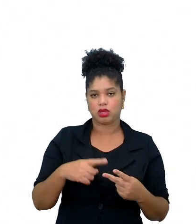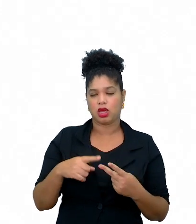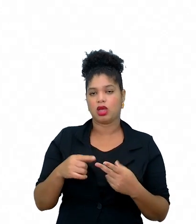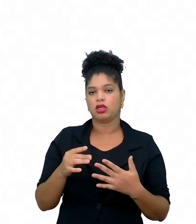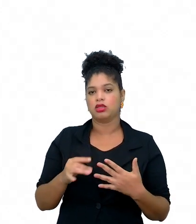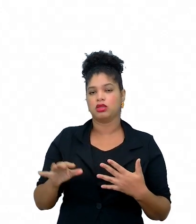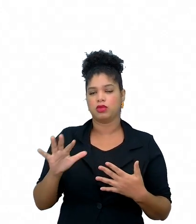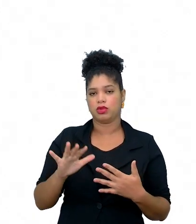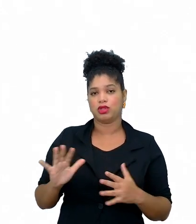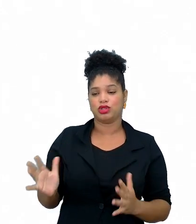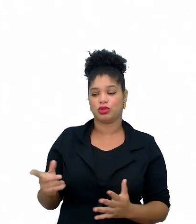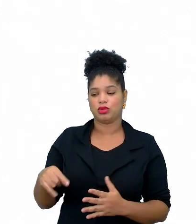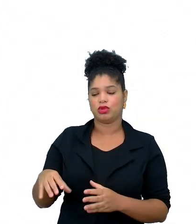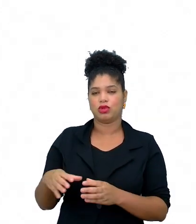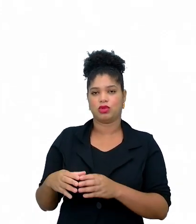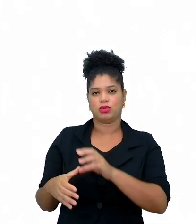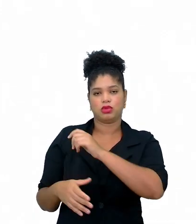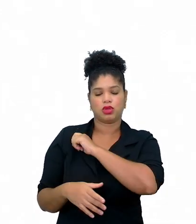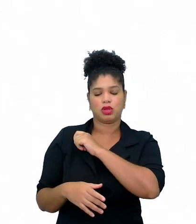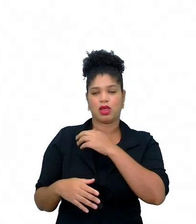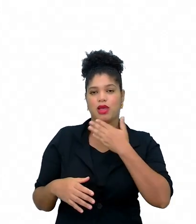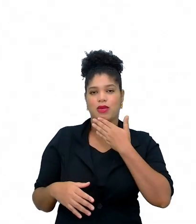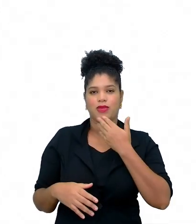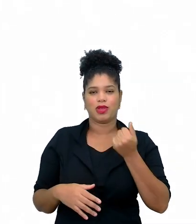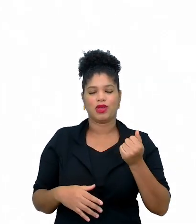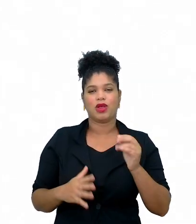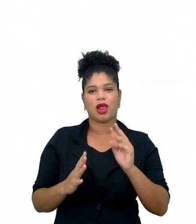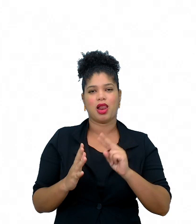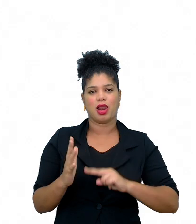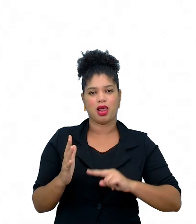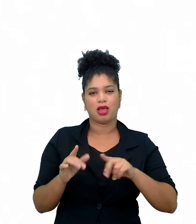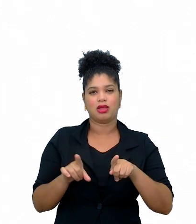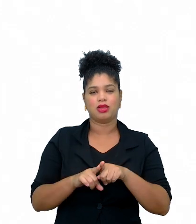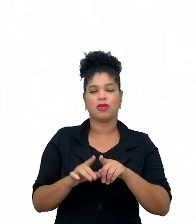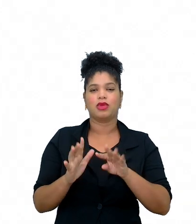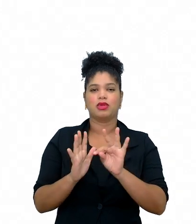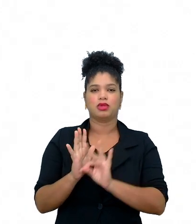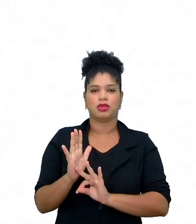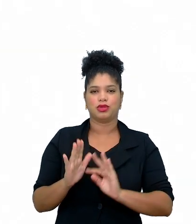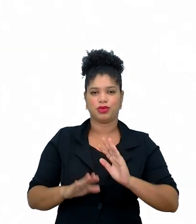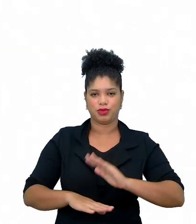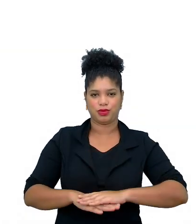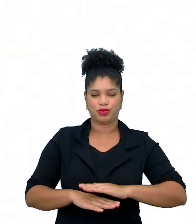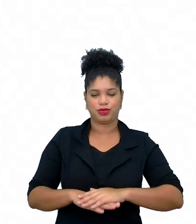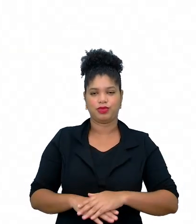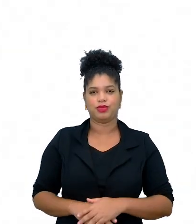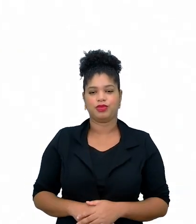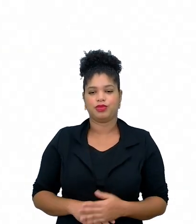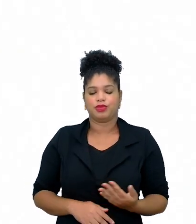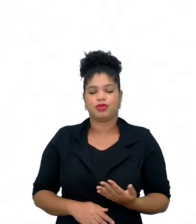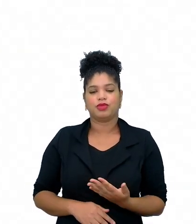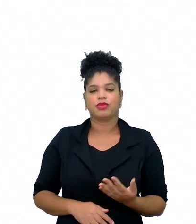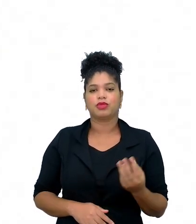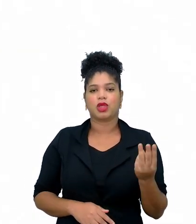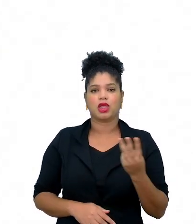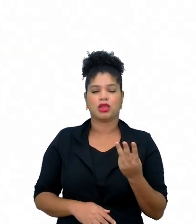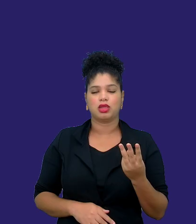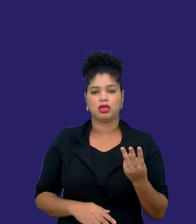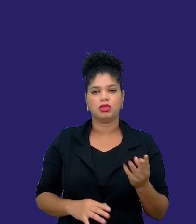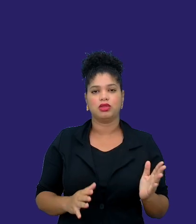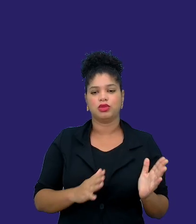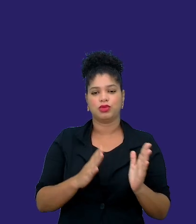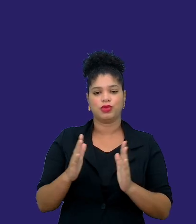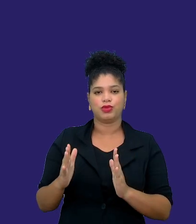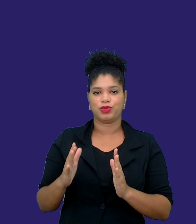melhores leitores e capazes de produzir textos. No terceiro momento da nossa formação,